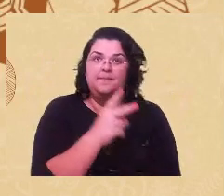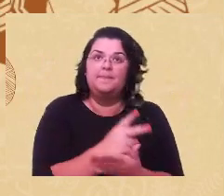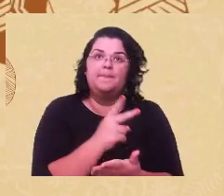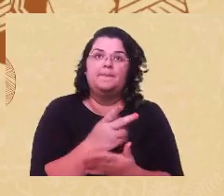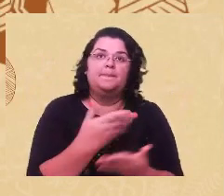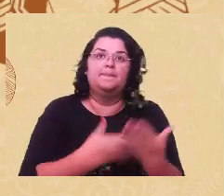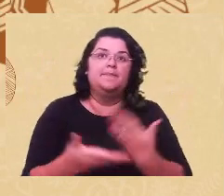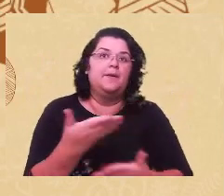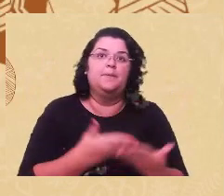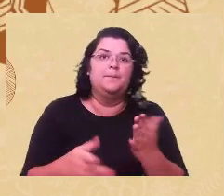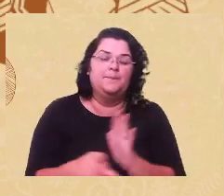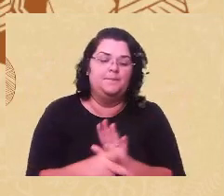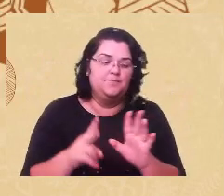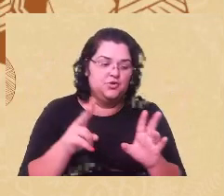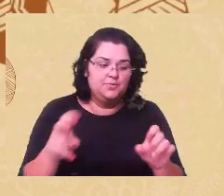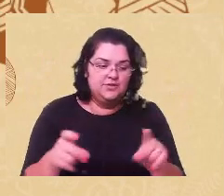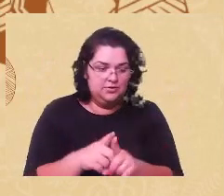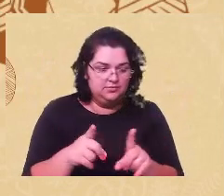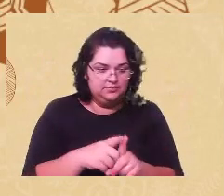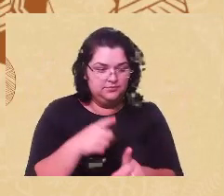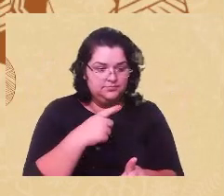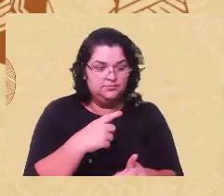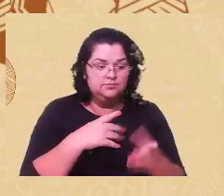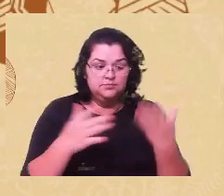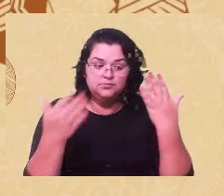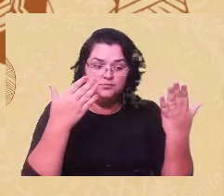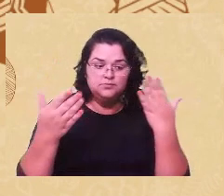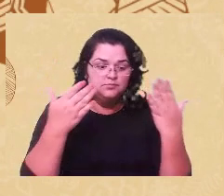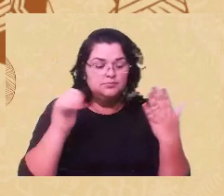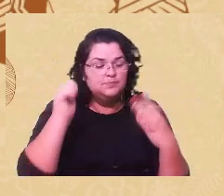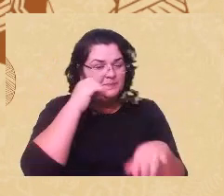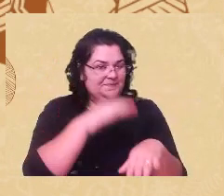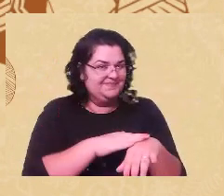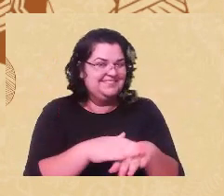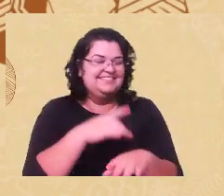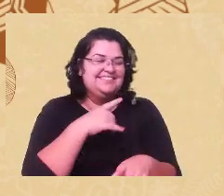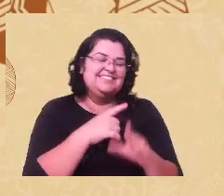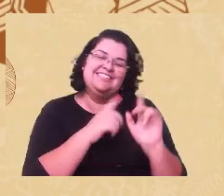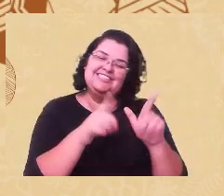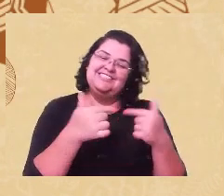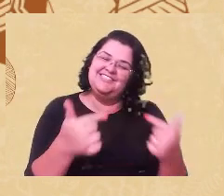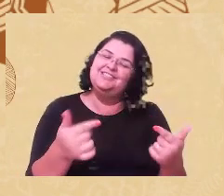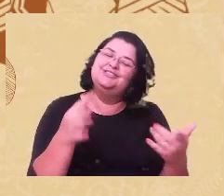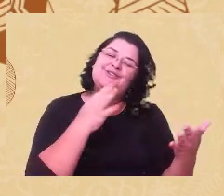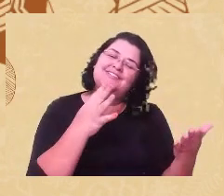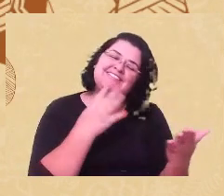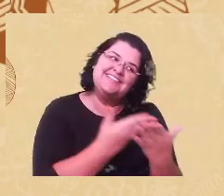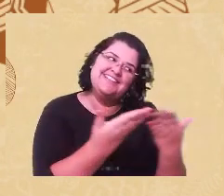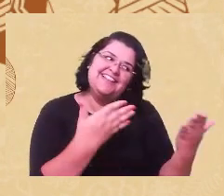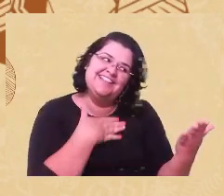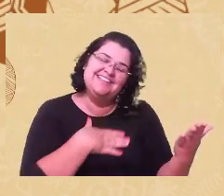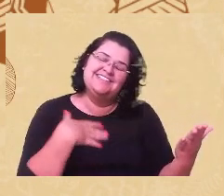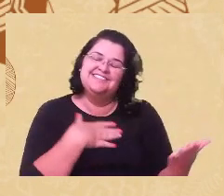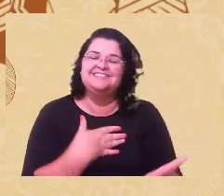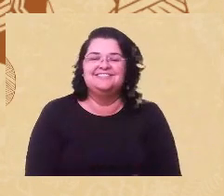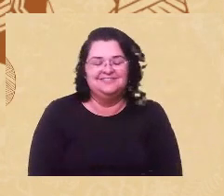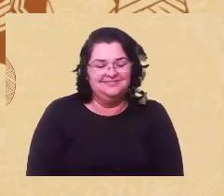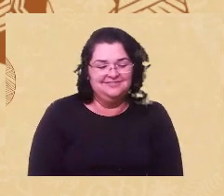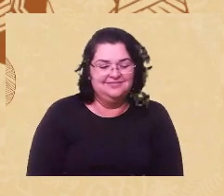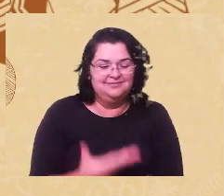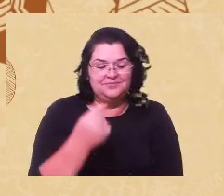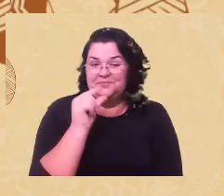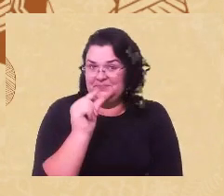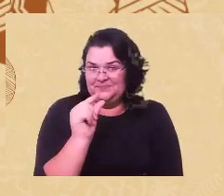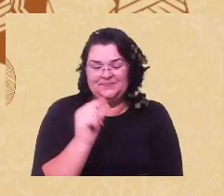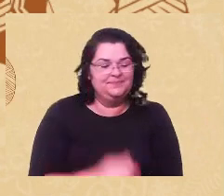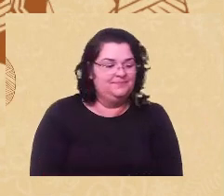contava quando vi uma psicóloga negra eu tive a sorte de conhecer a Alessandra Almeida na época mas era muito pouco então